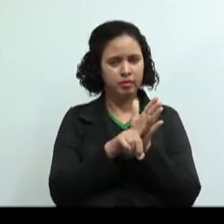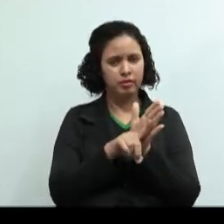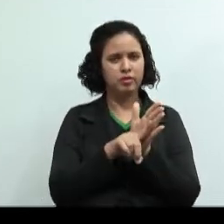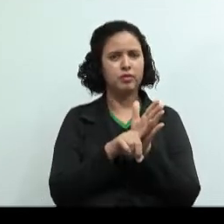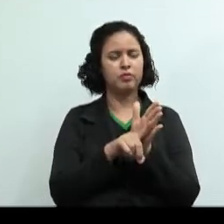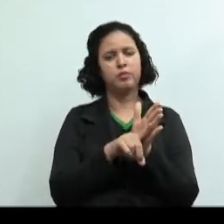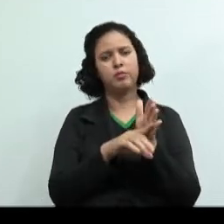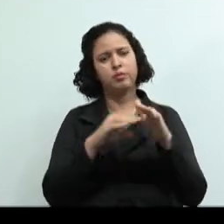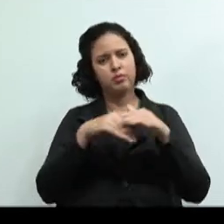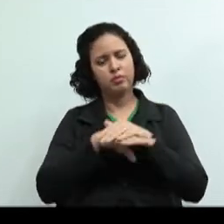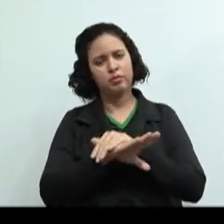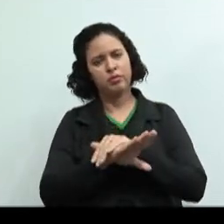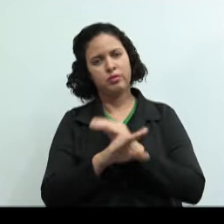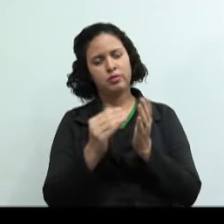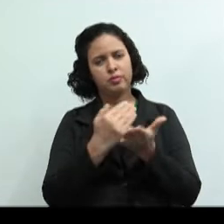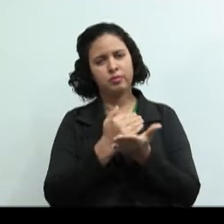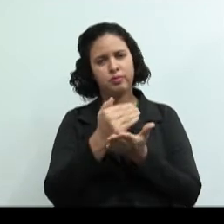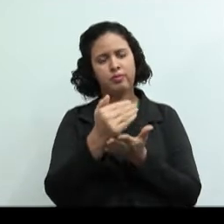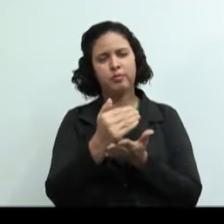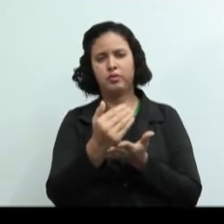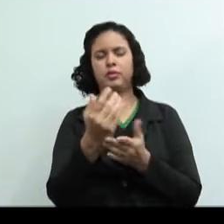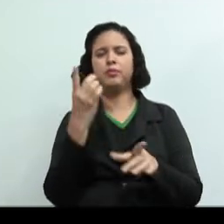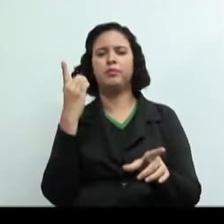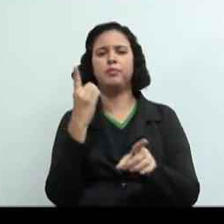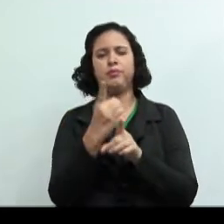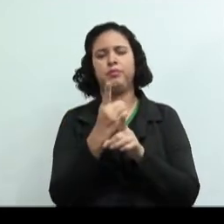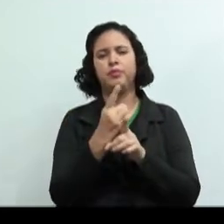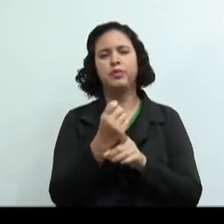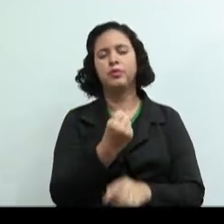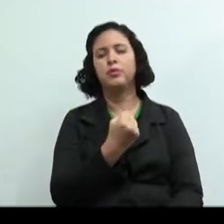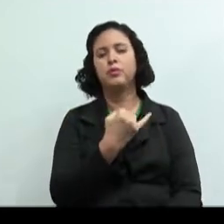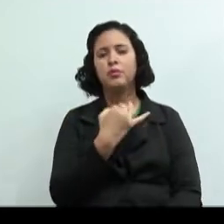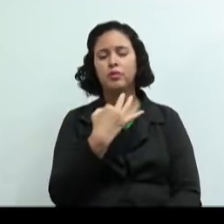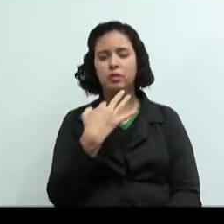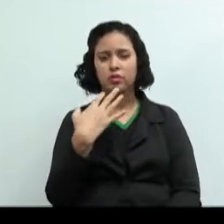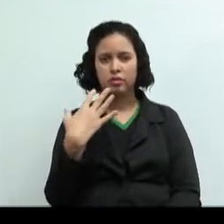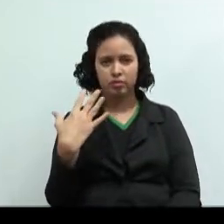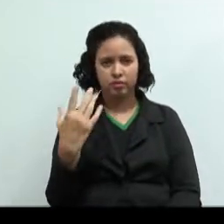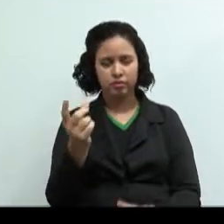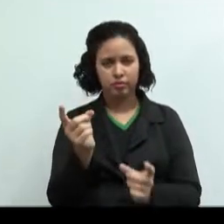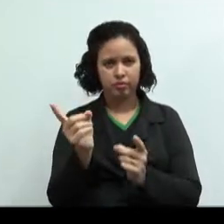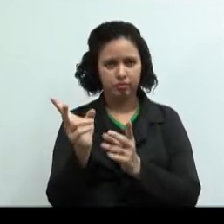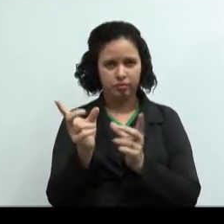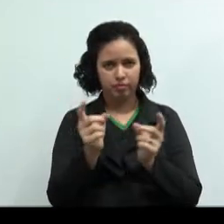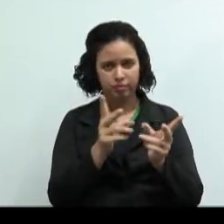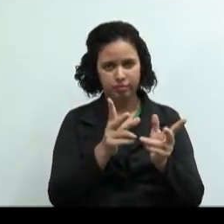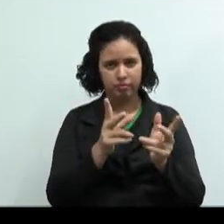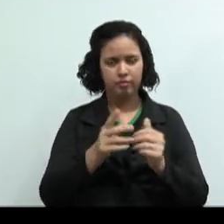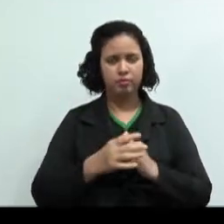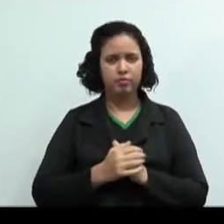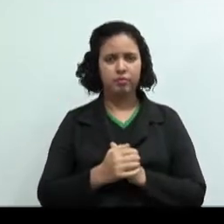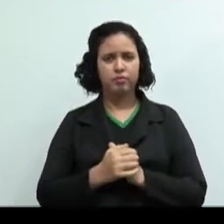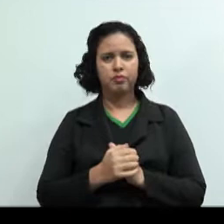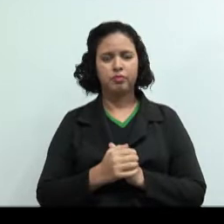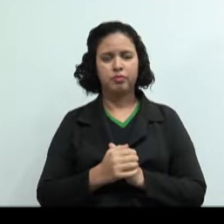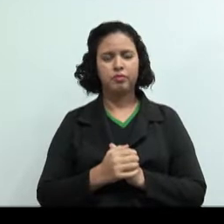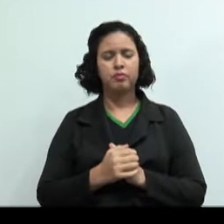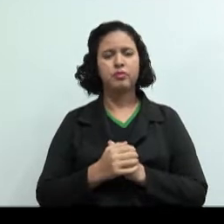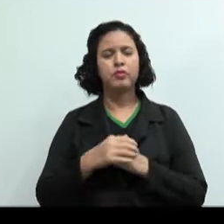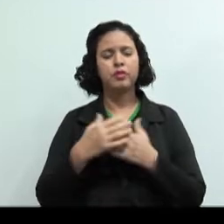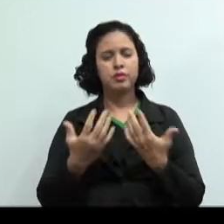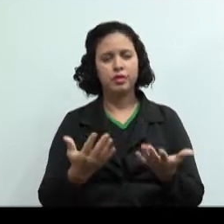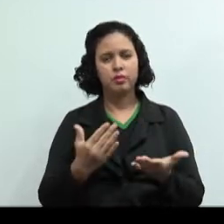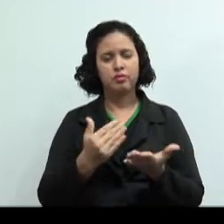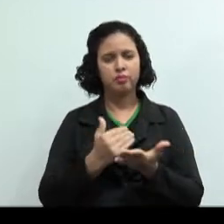vou chegar no custo da mercadoria vendida. Bom, com o advento da revolução industrial